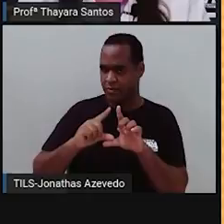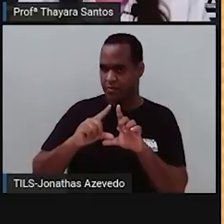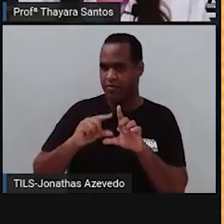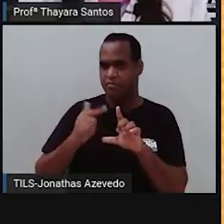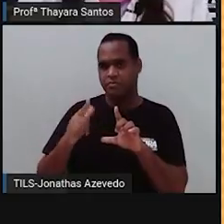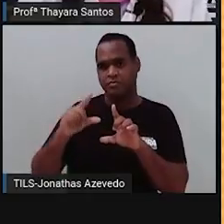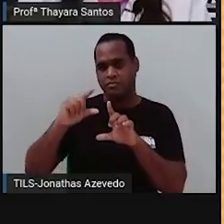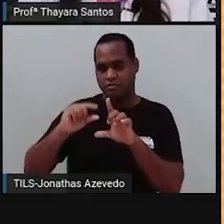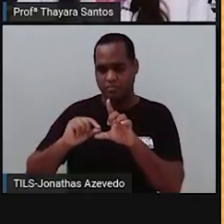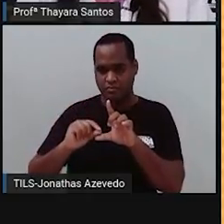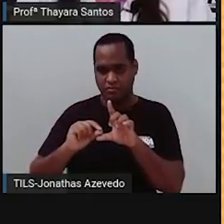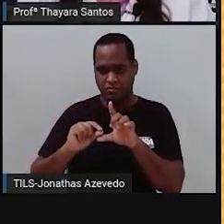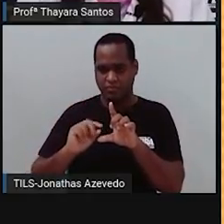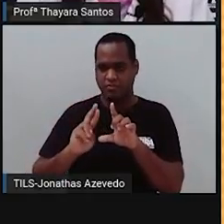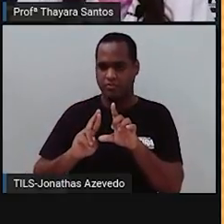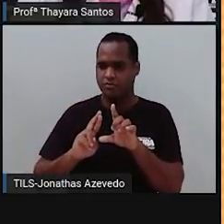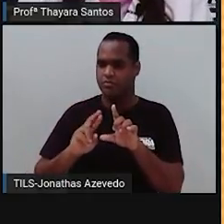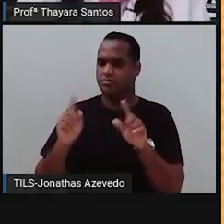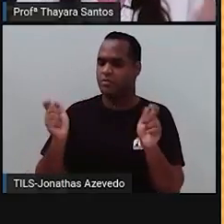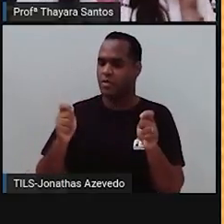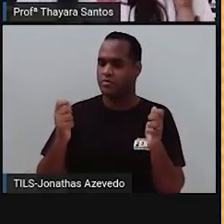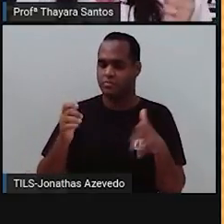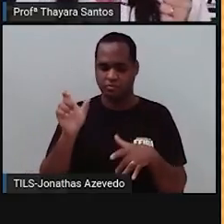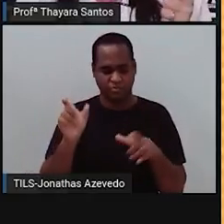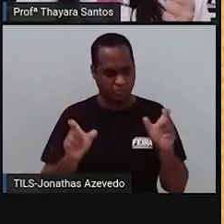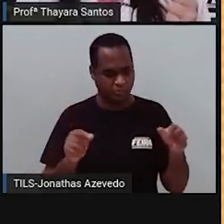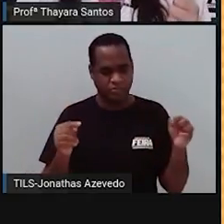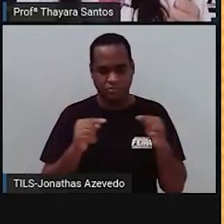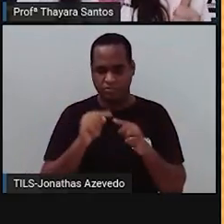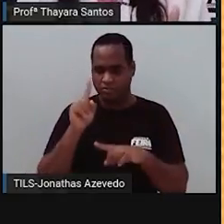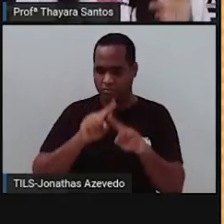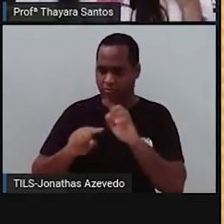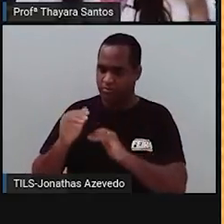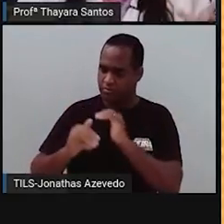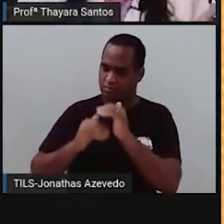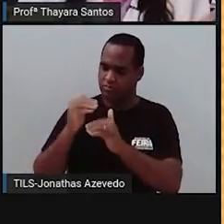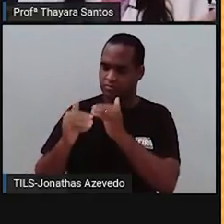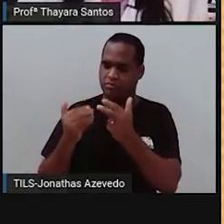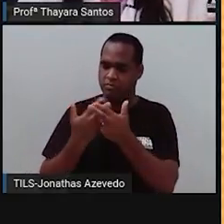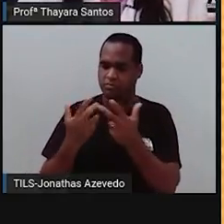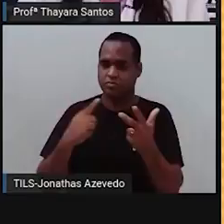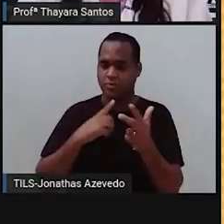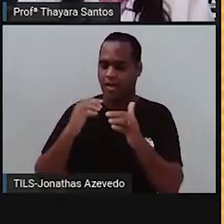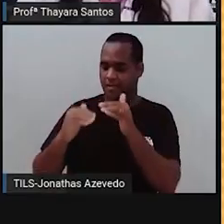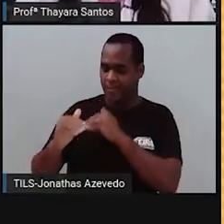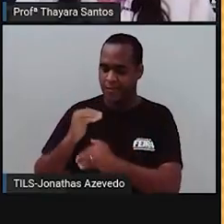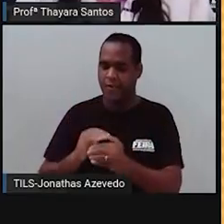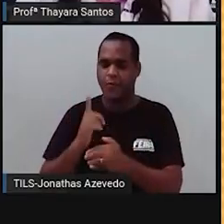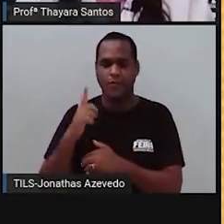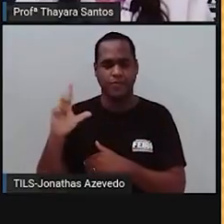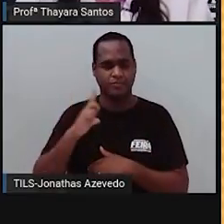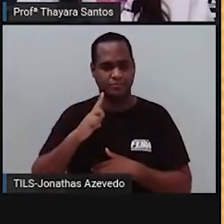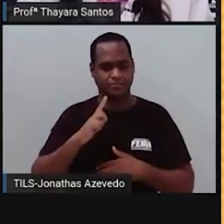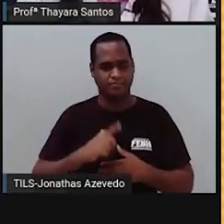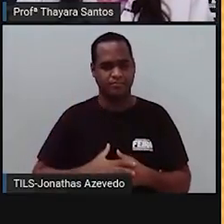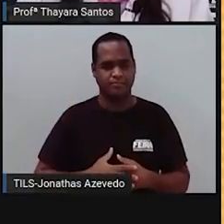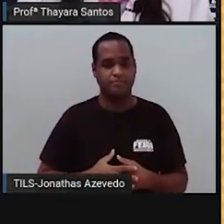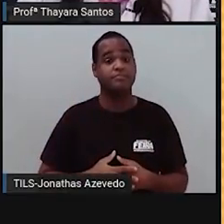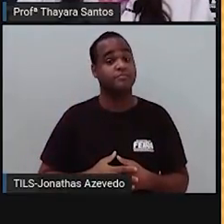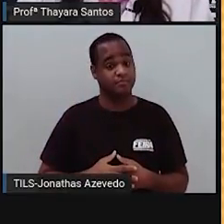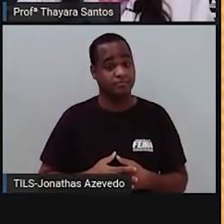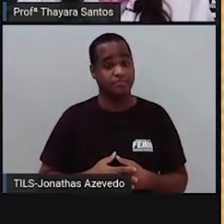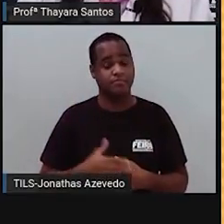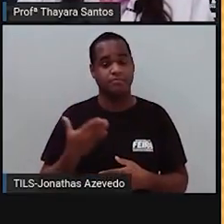recessivo. Então, esse mesmo indivíduo é dominante para uma característica e recessivo para outra. No entanto, esse daqui,